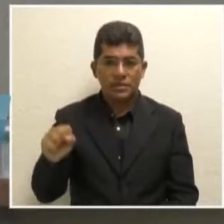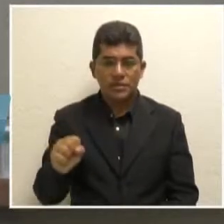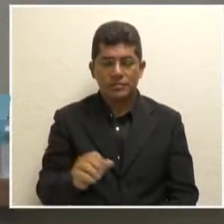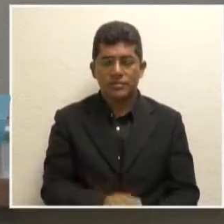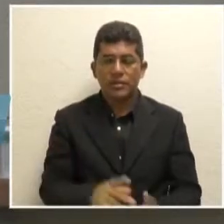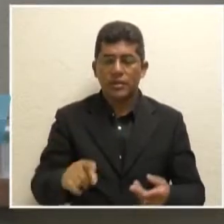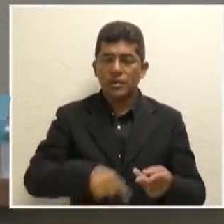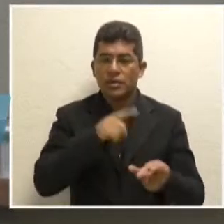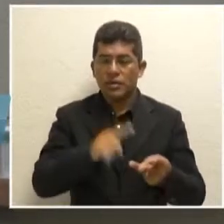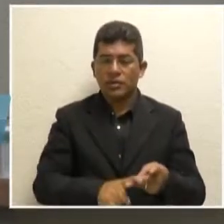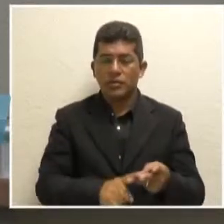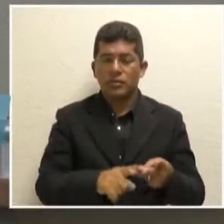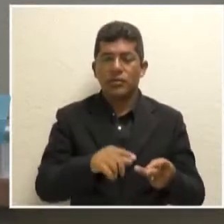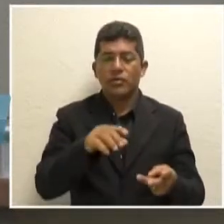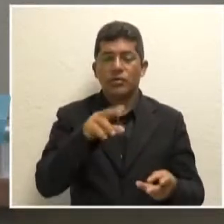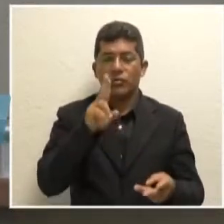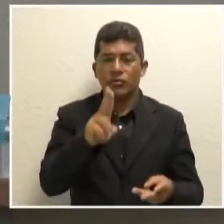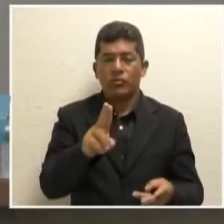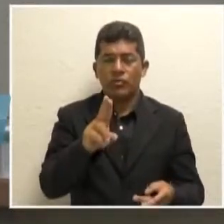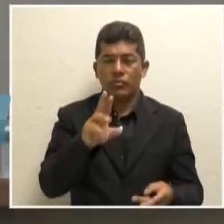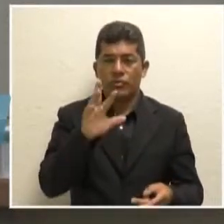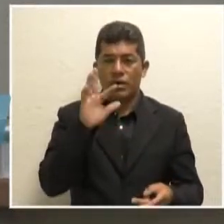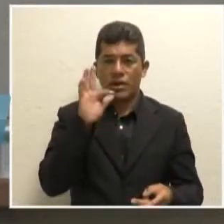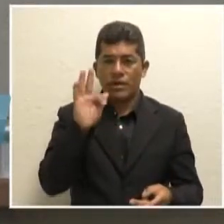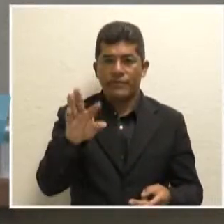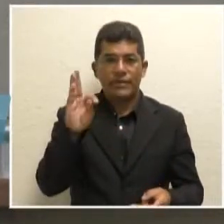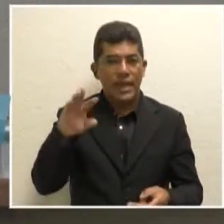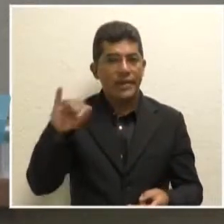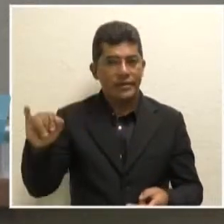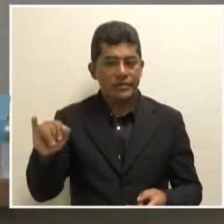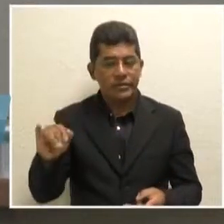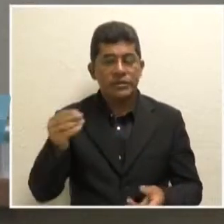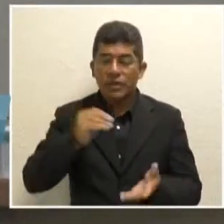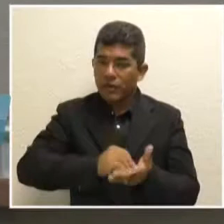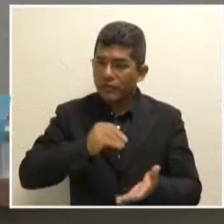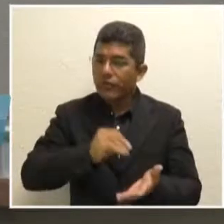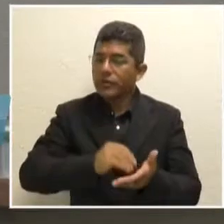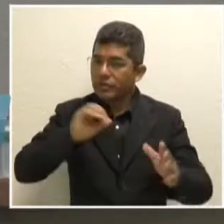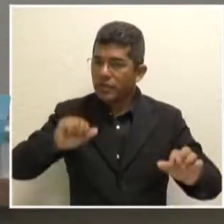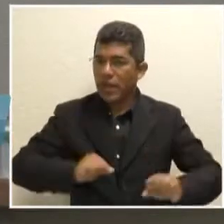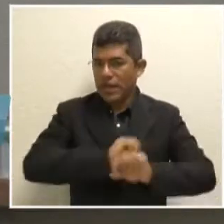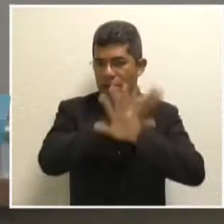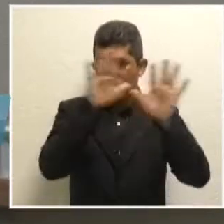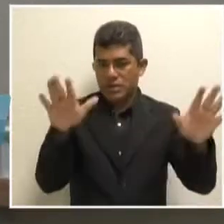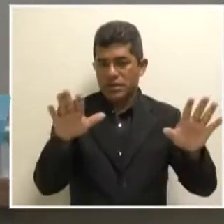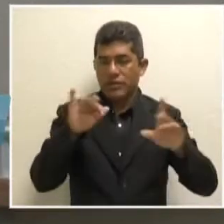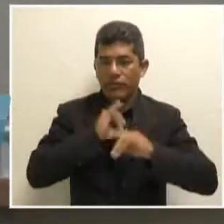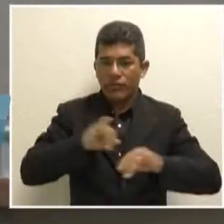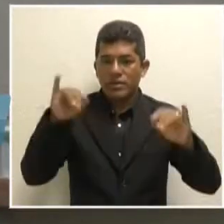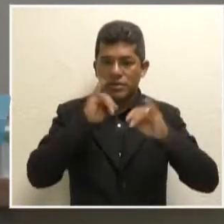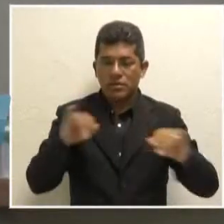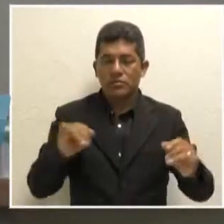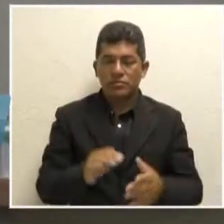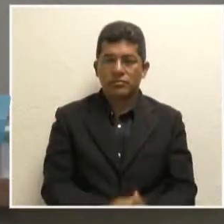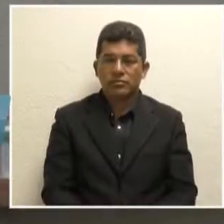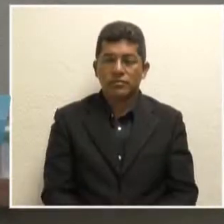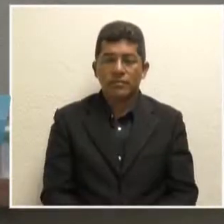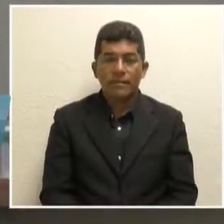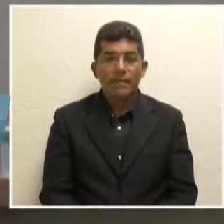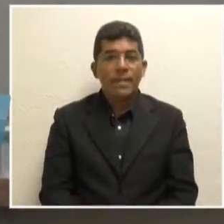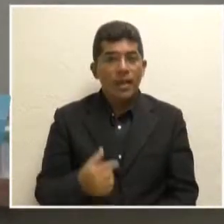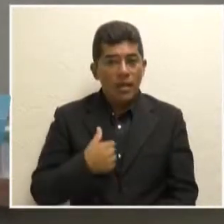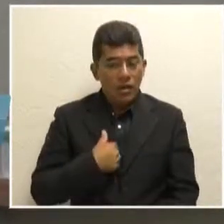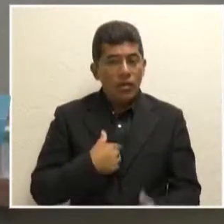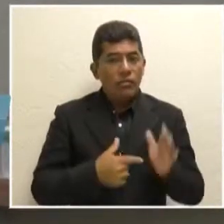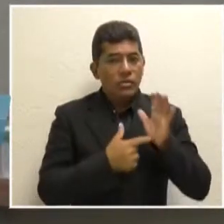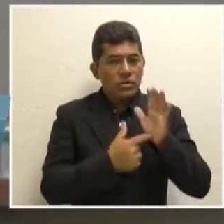para o FTI isso é falta de transparência isso é omissão informações mostrei que lá